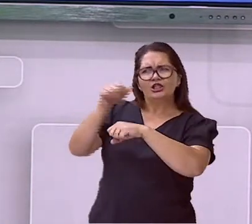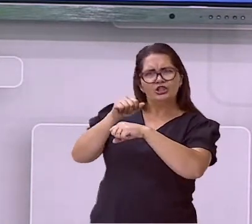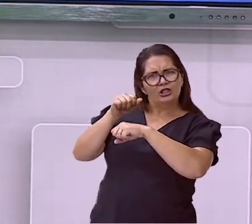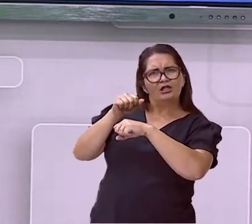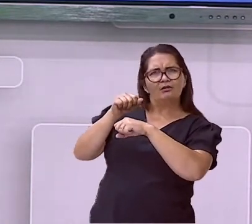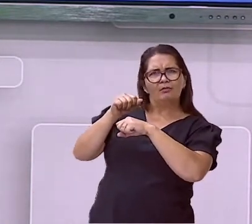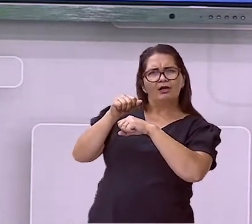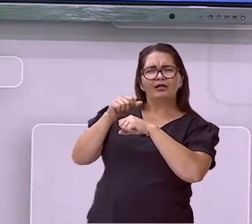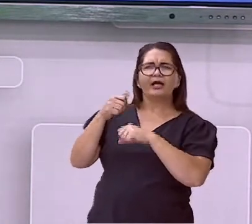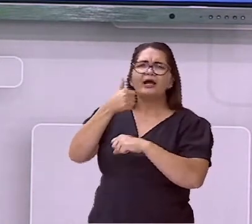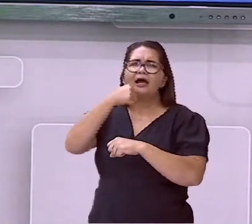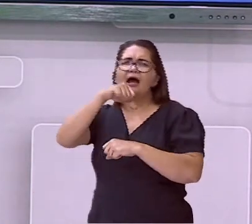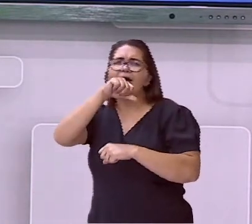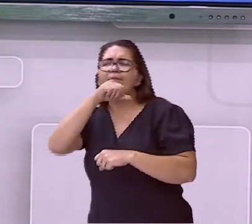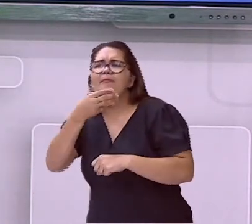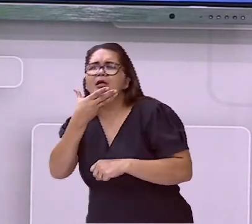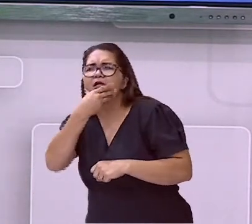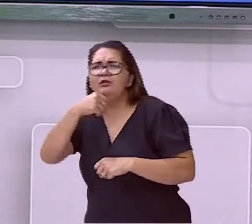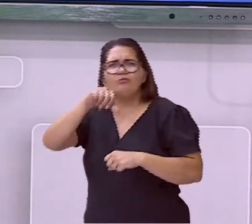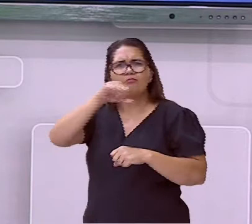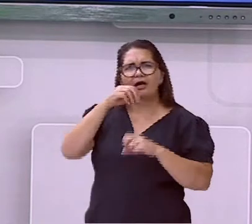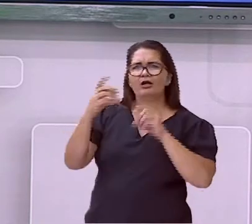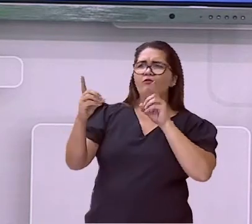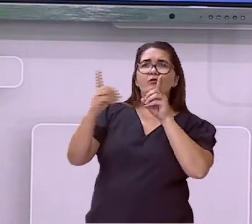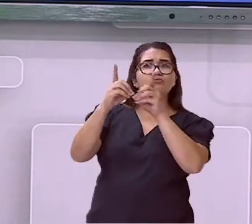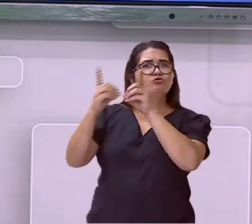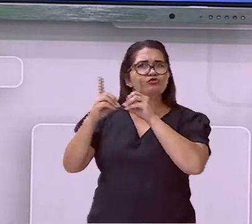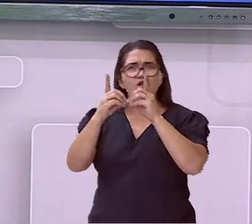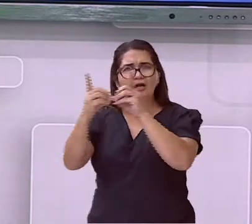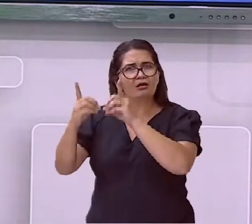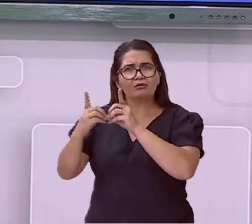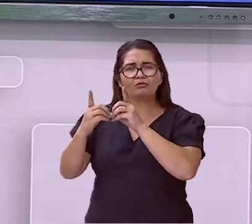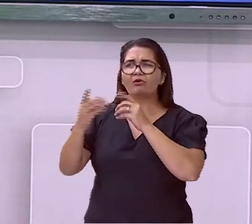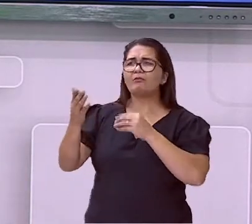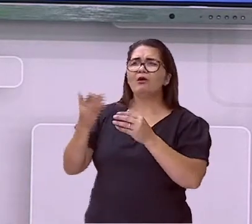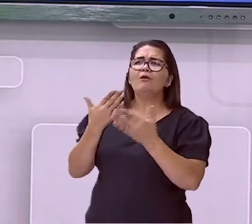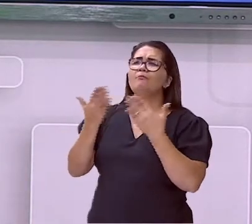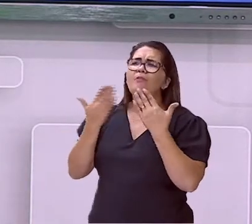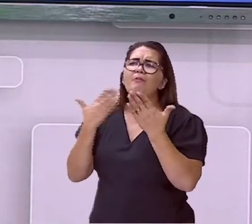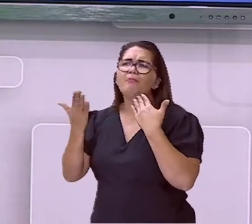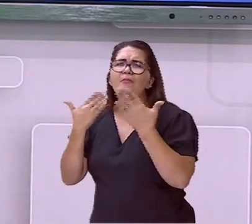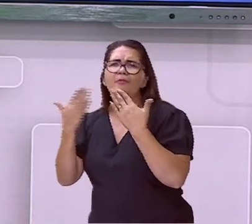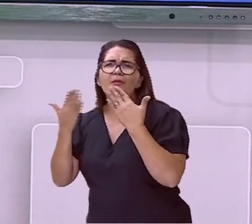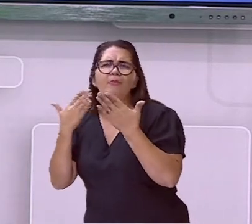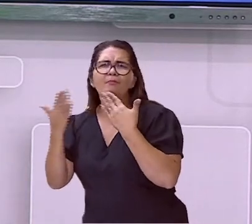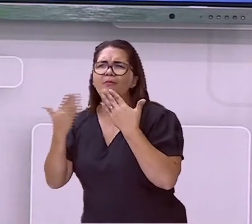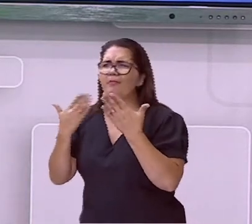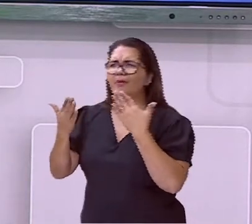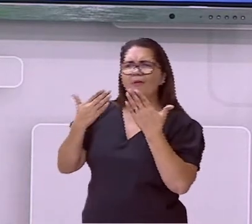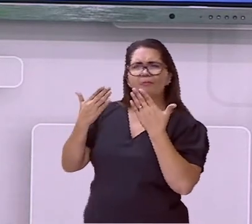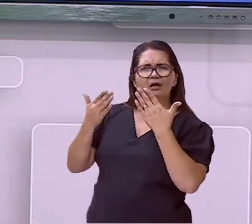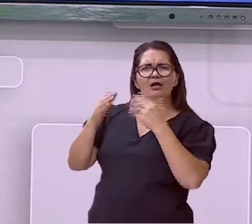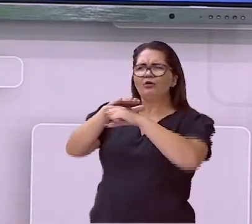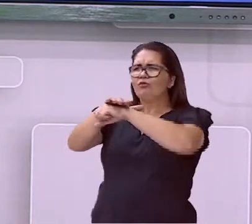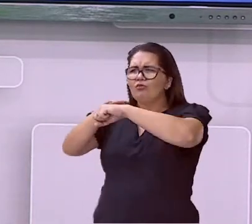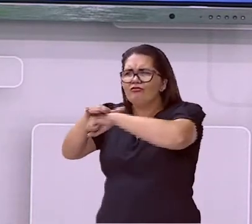mais fácil é passar por esta fase. Mas isso é uma questão de compreensão.